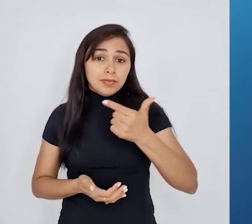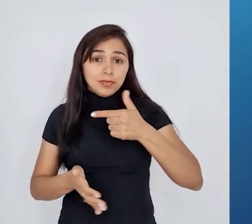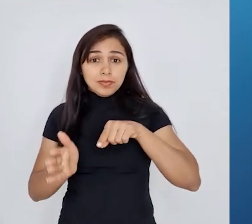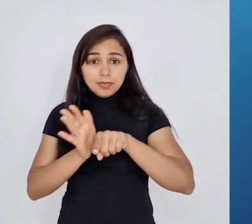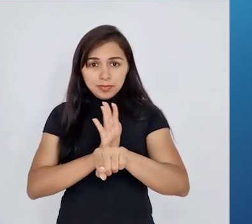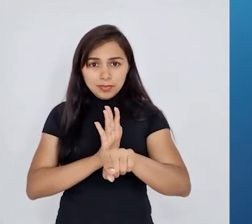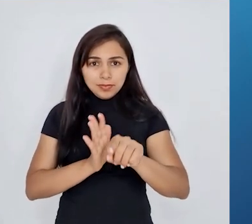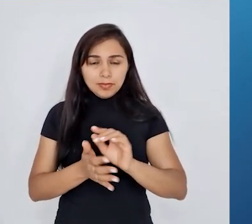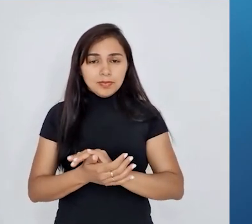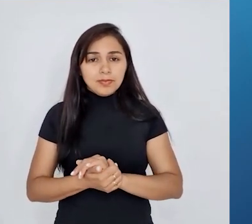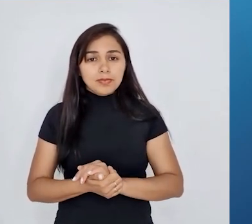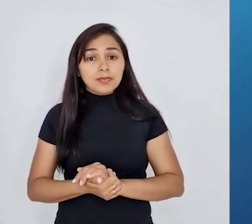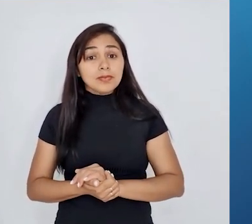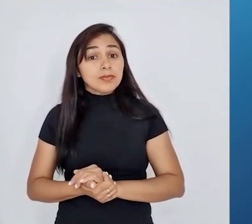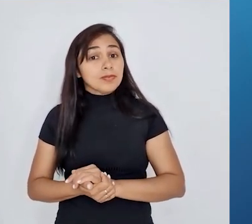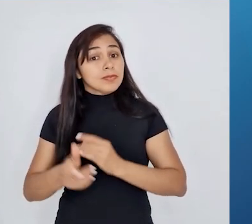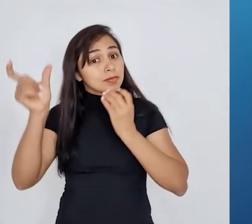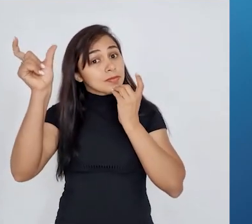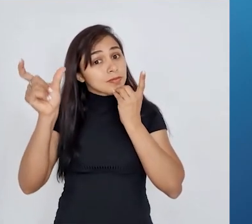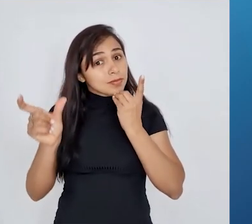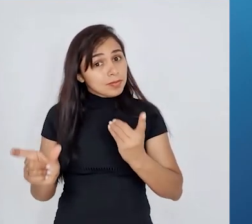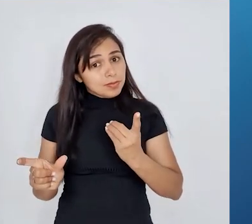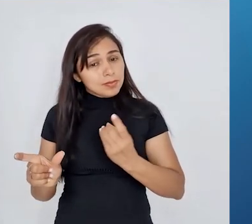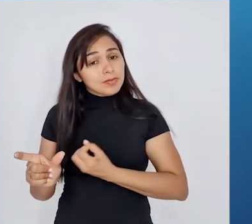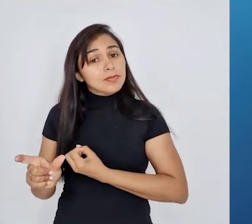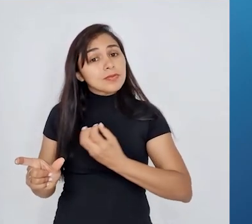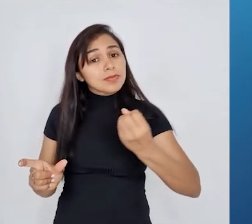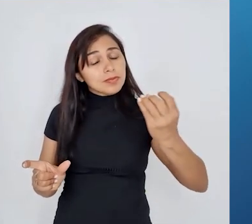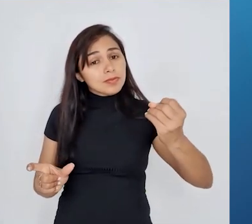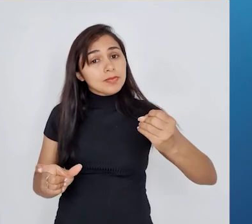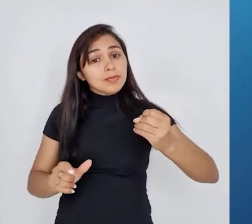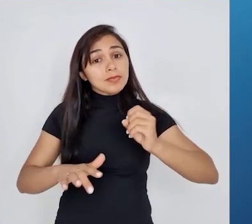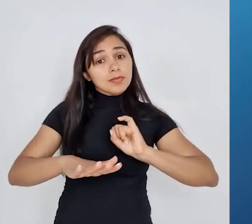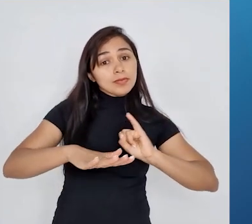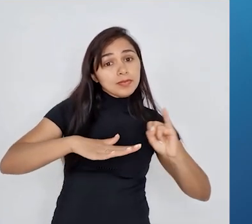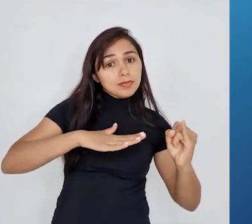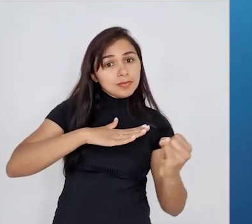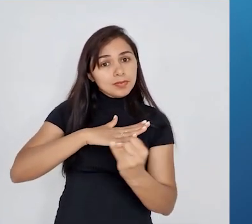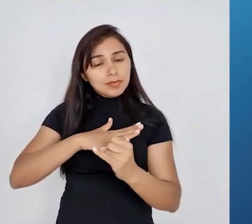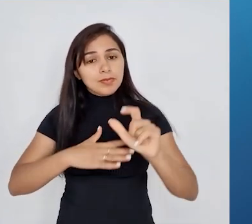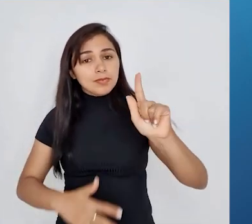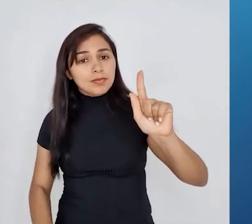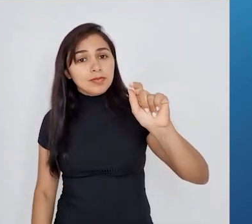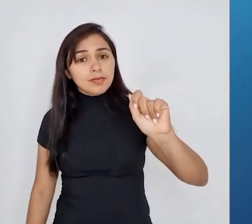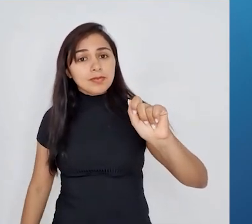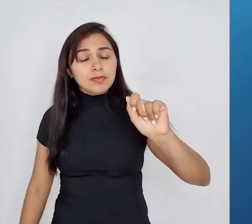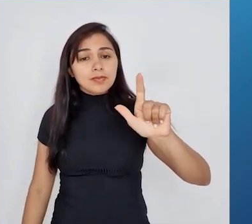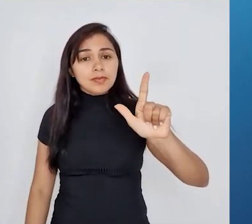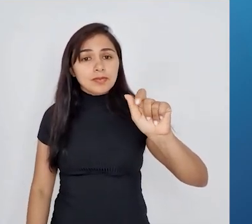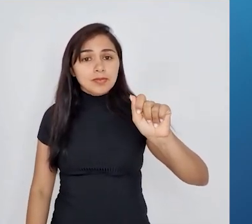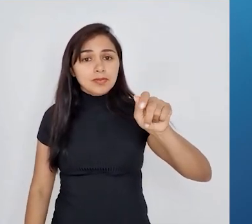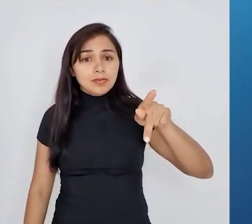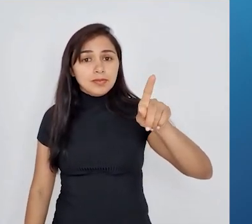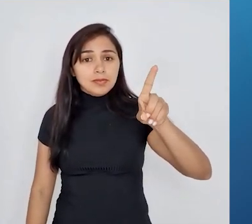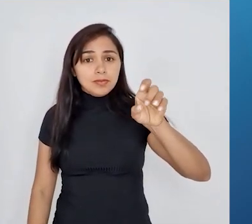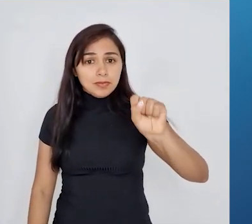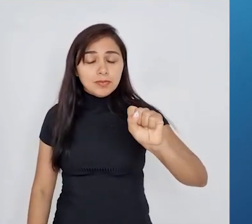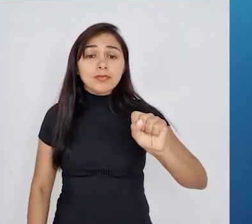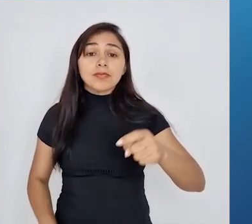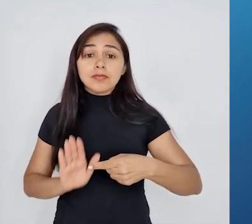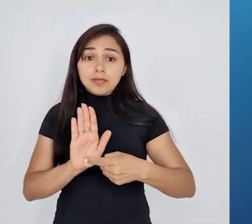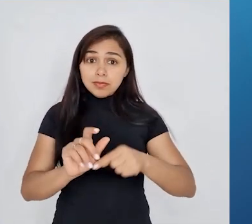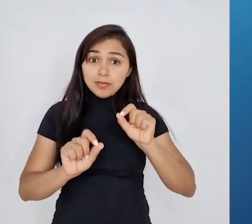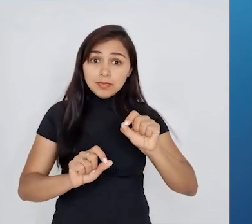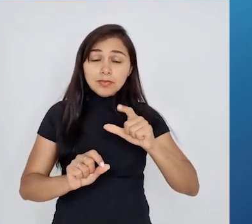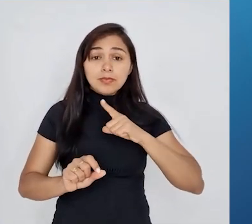Darwin, em viagem às Ilhas Galápagos, observou que os tentilhões, que é a espécie de aves, apresentavam bicos